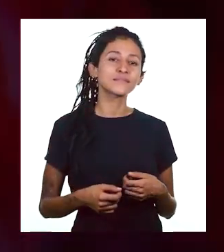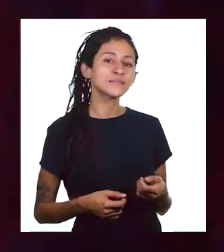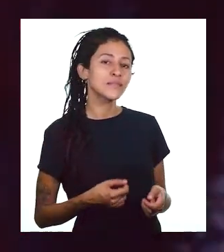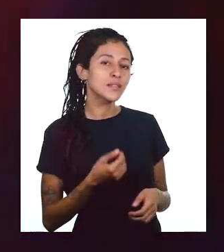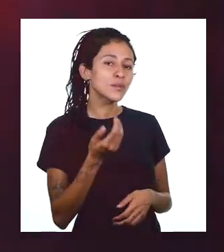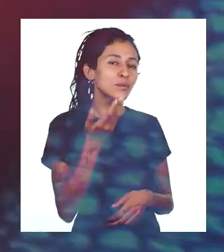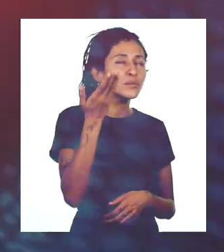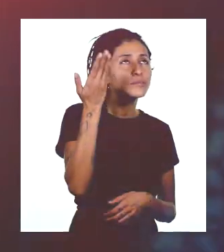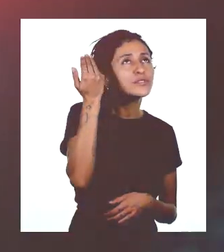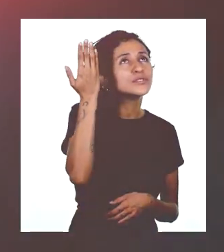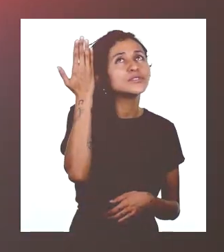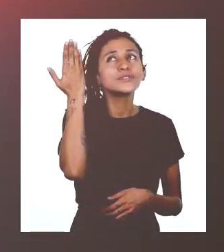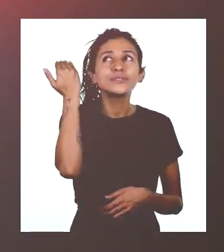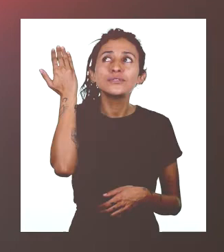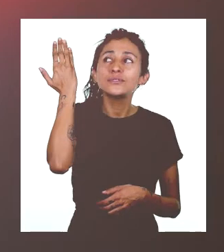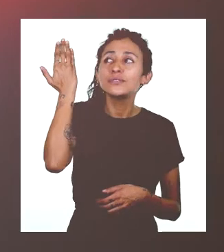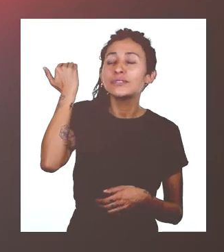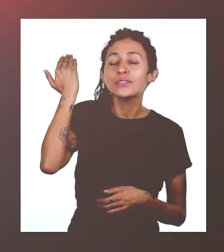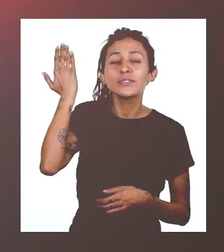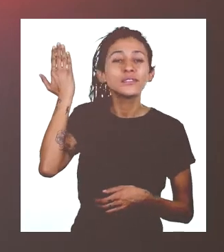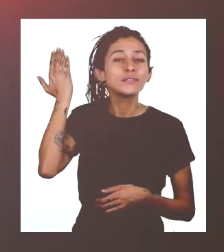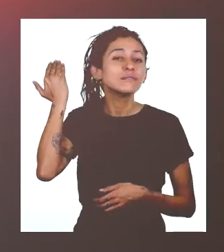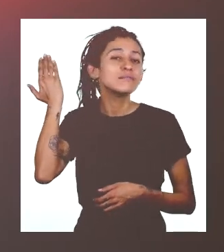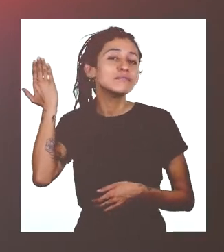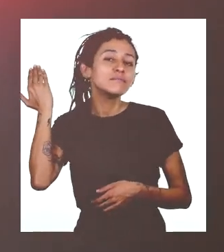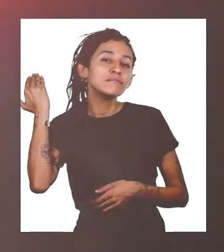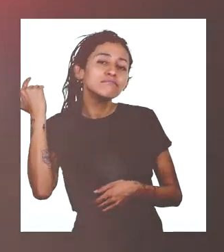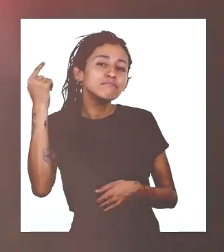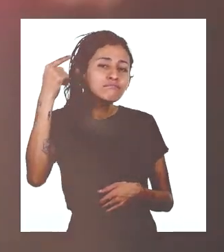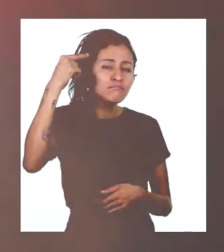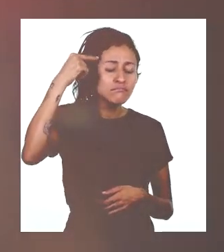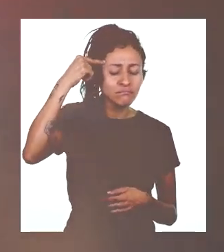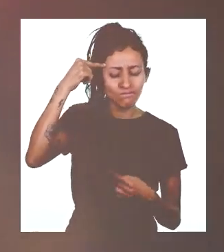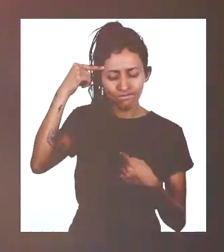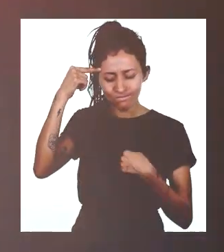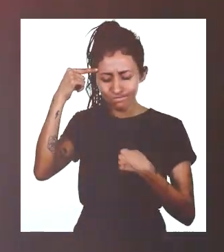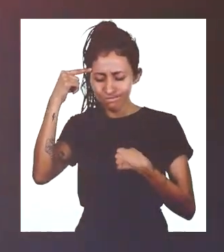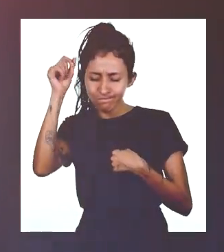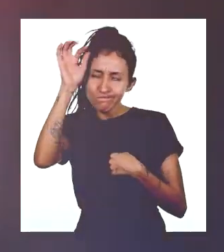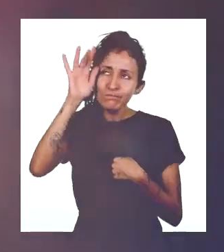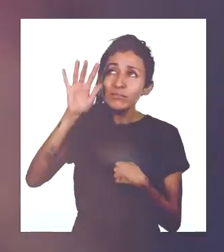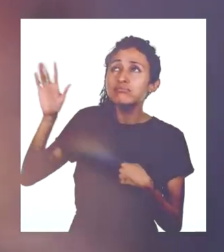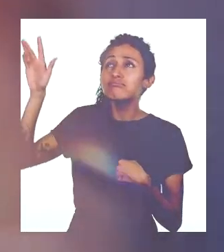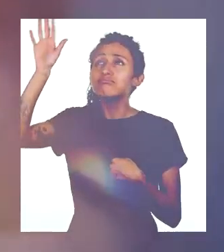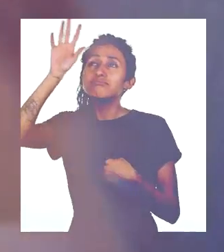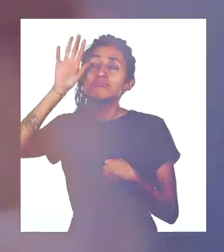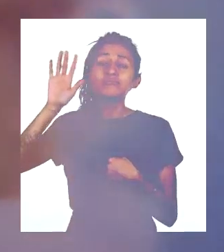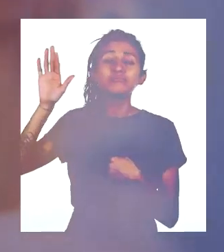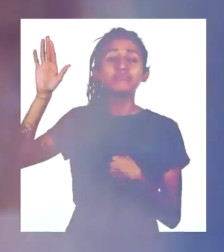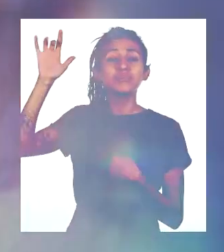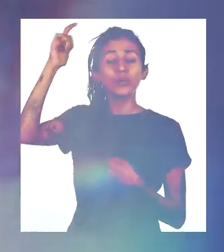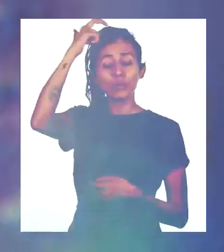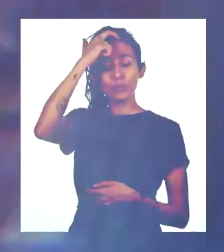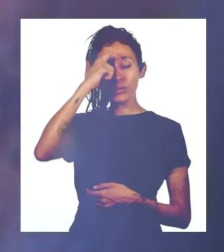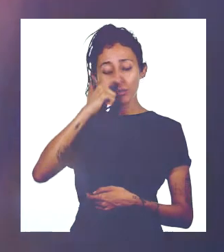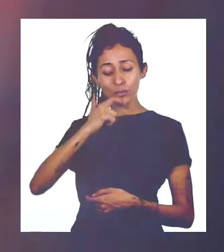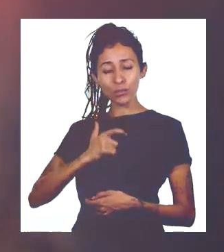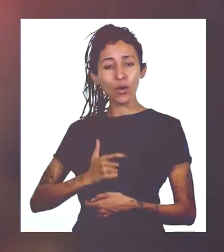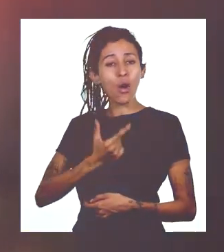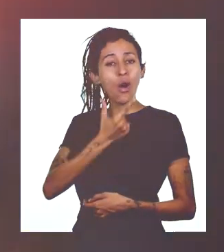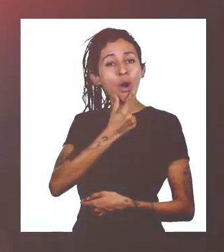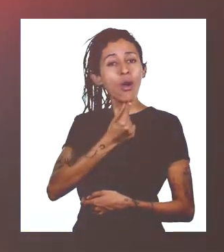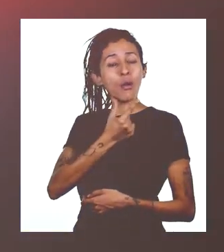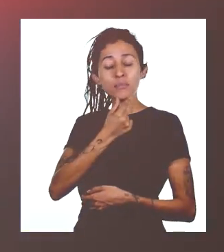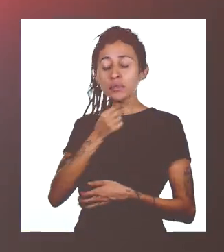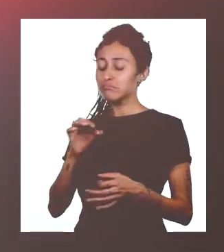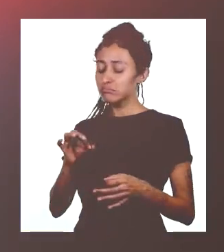Um dia Vivi a ilusão de que ser homem bastaria